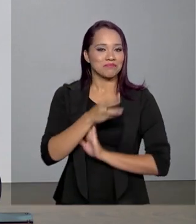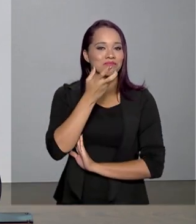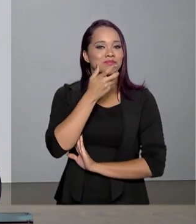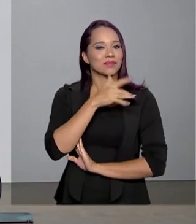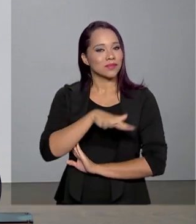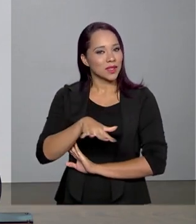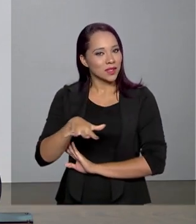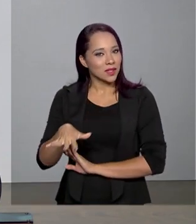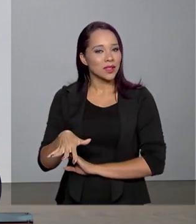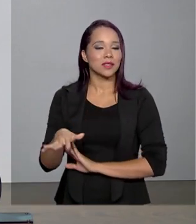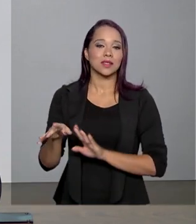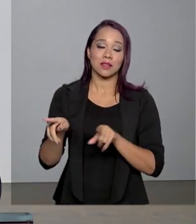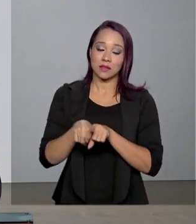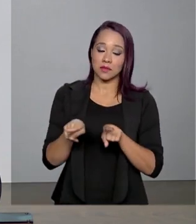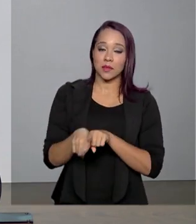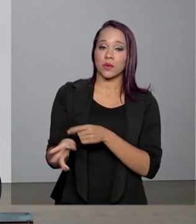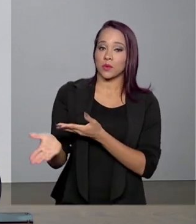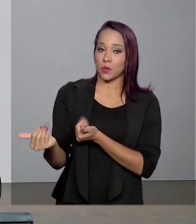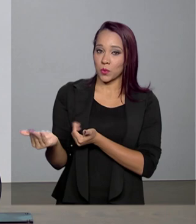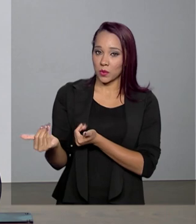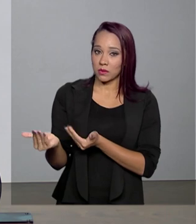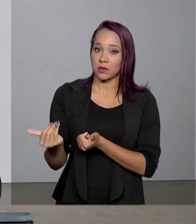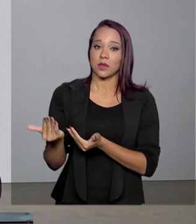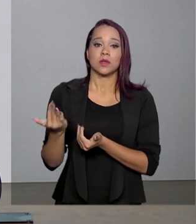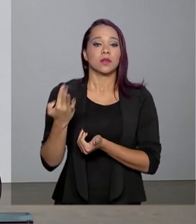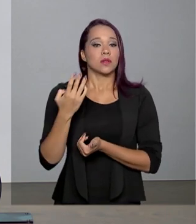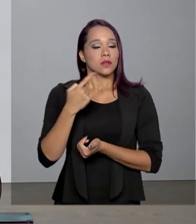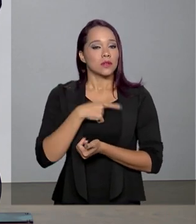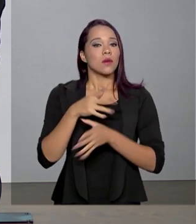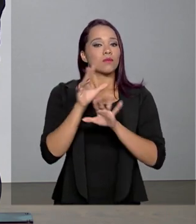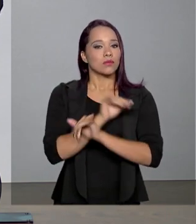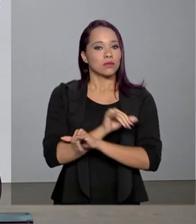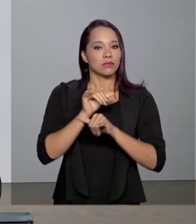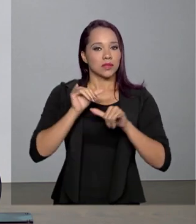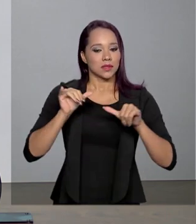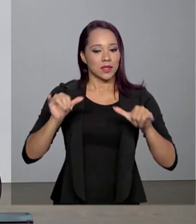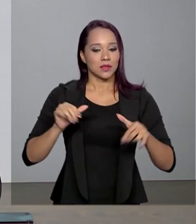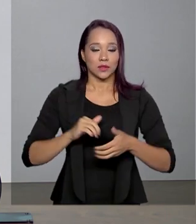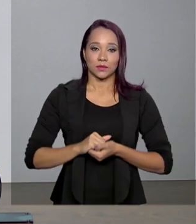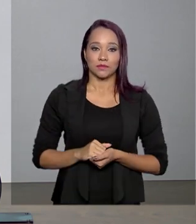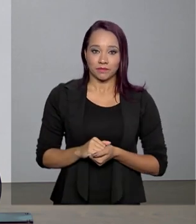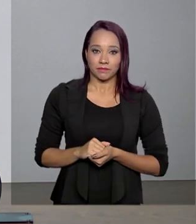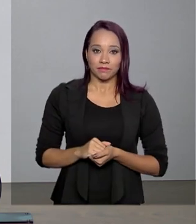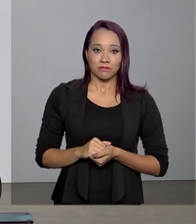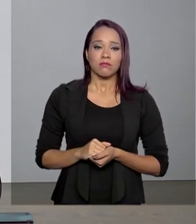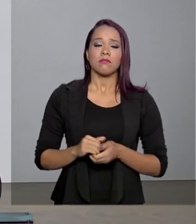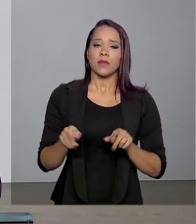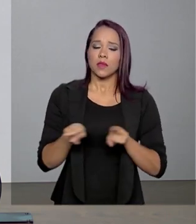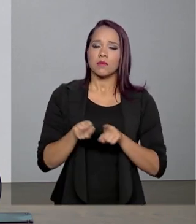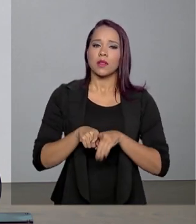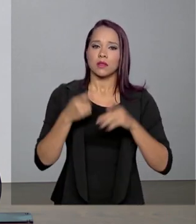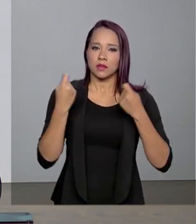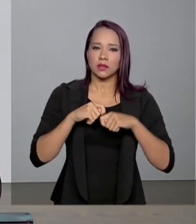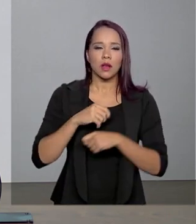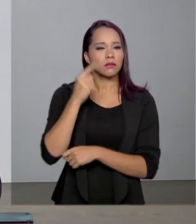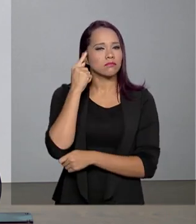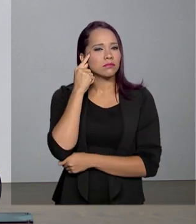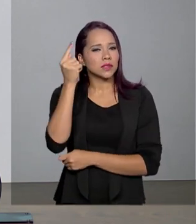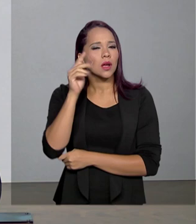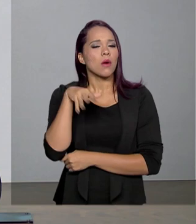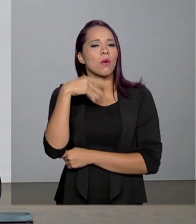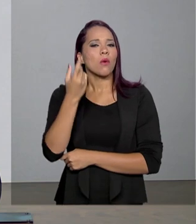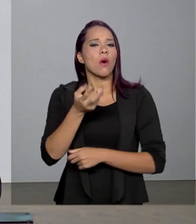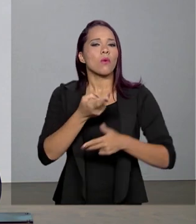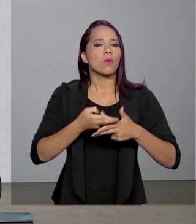e do adolescente em relação à publicidade e a necessidade de se pensar as